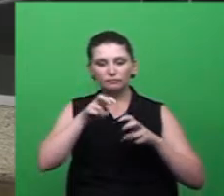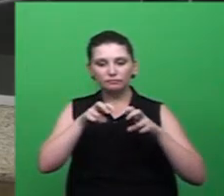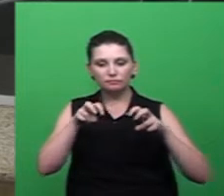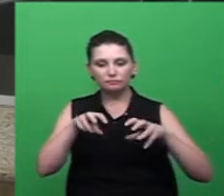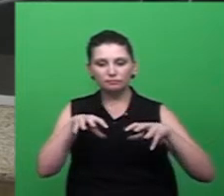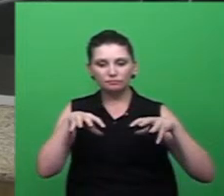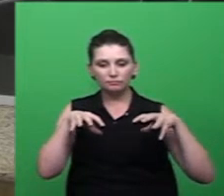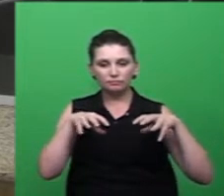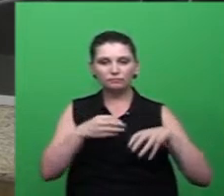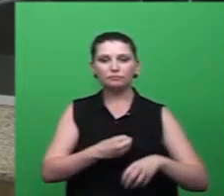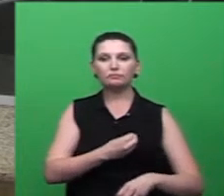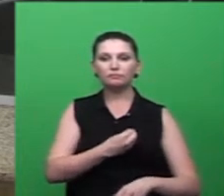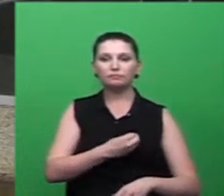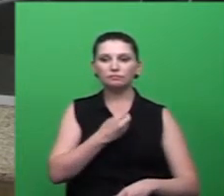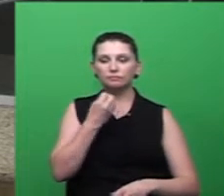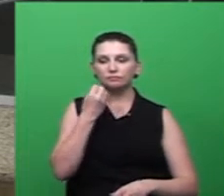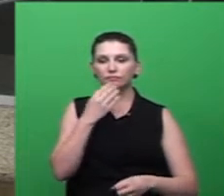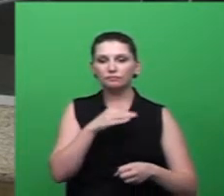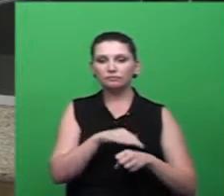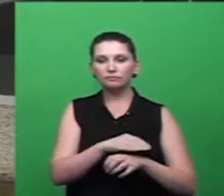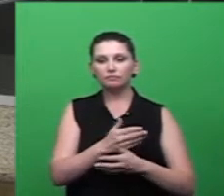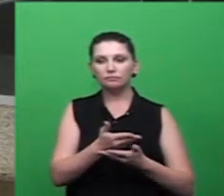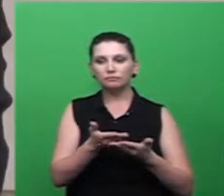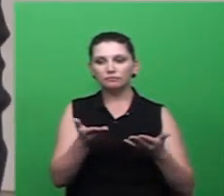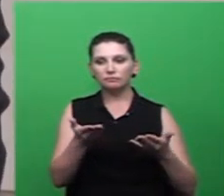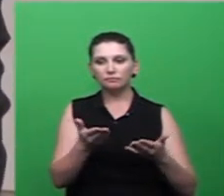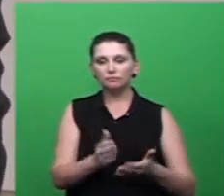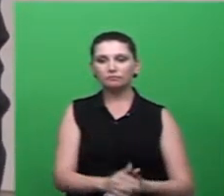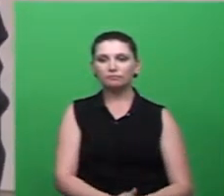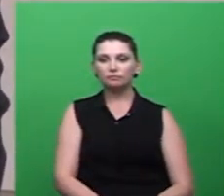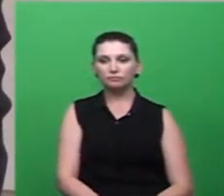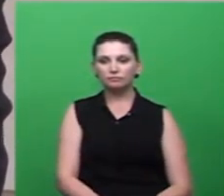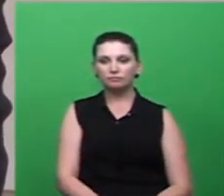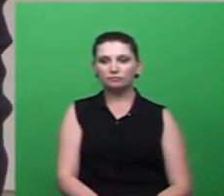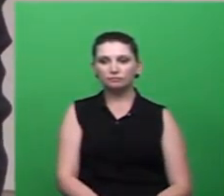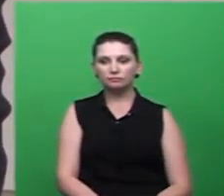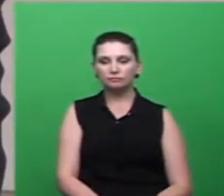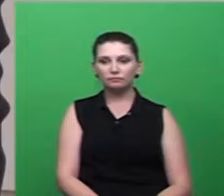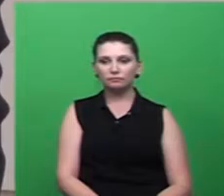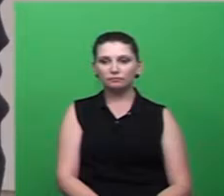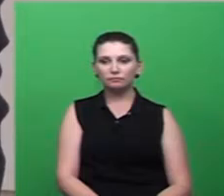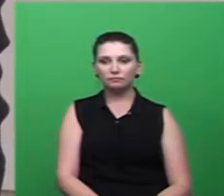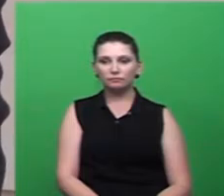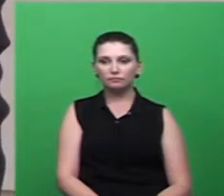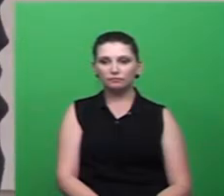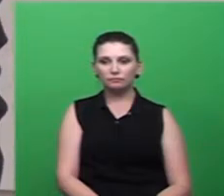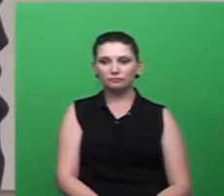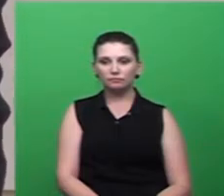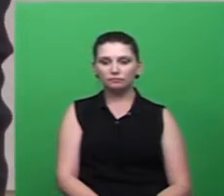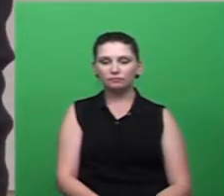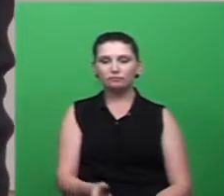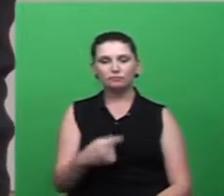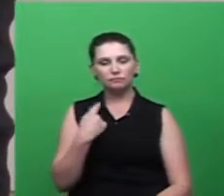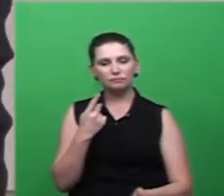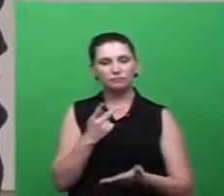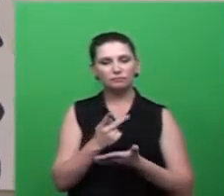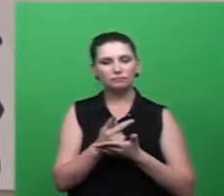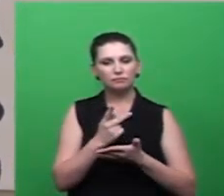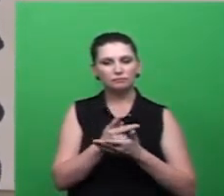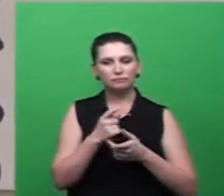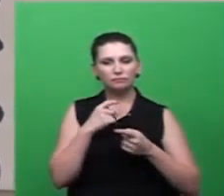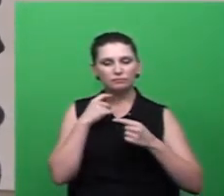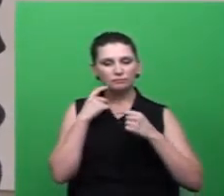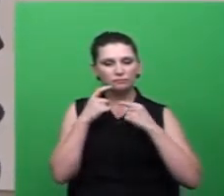a todos boa noite maior parte das minhas dúvidas foram tiradas como fiquei por